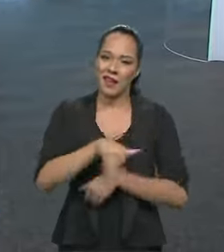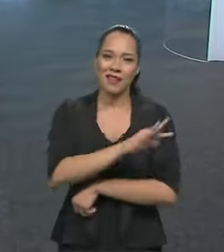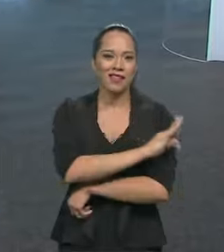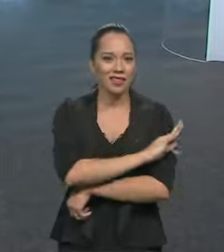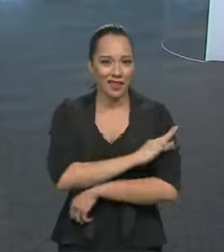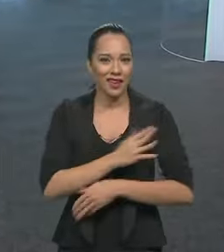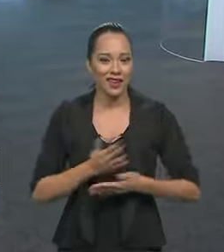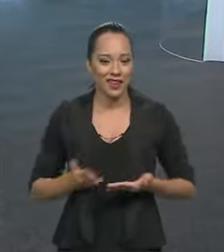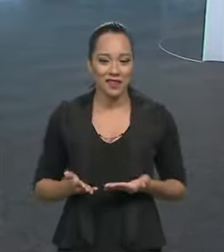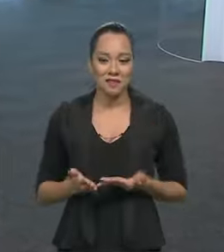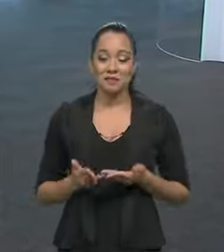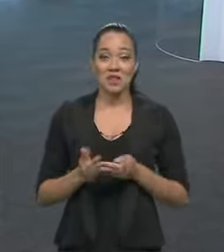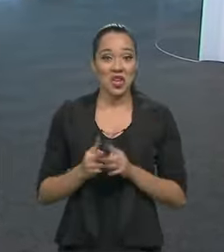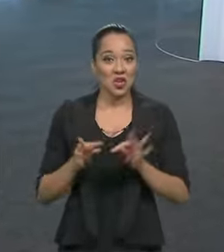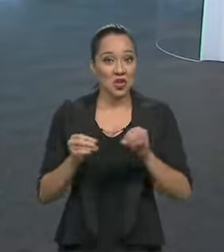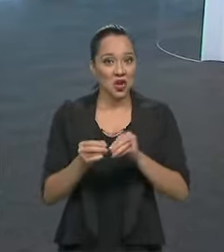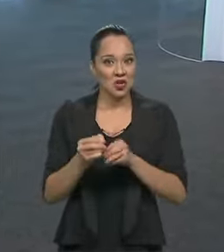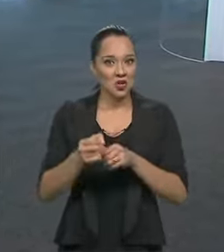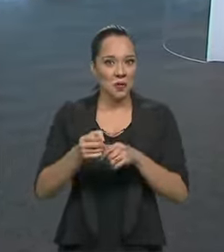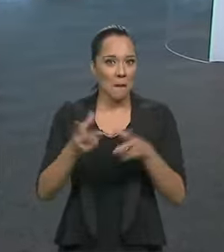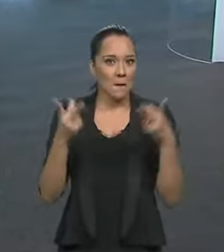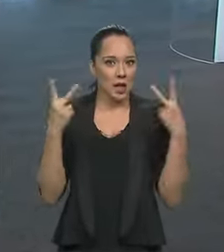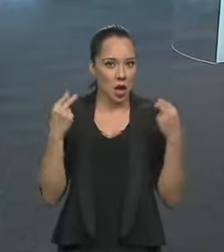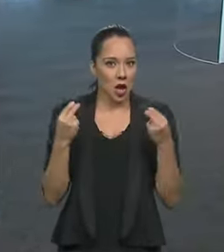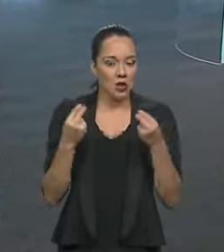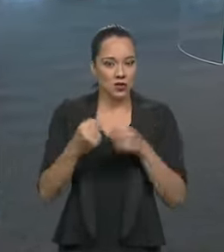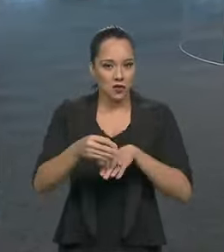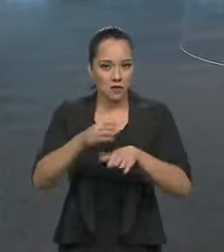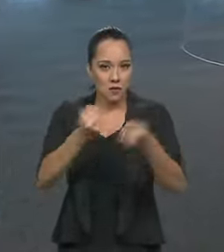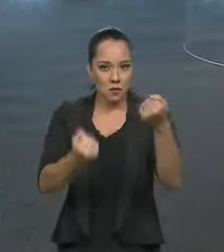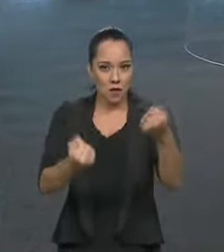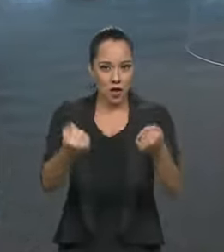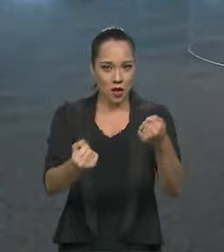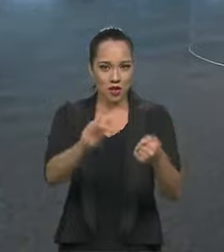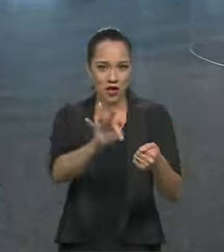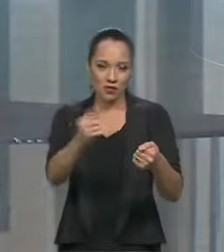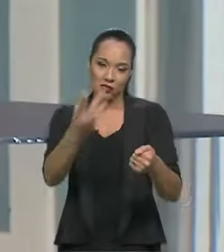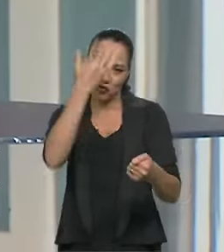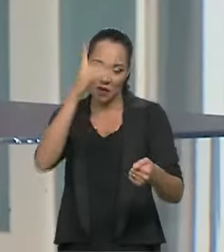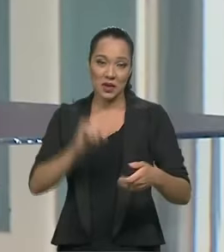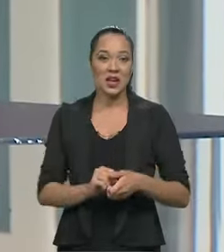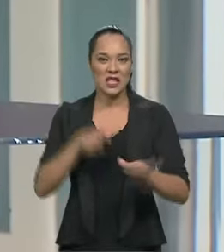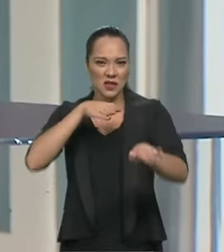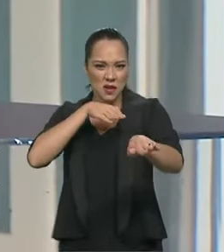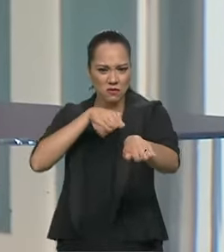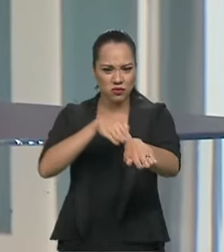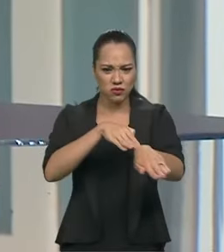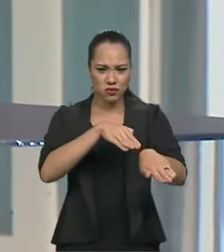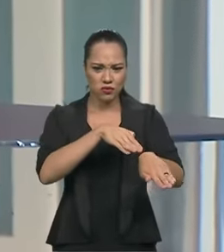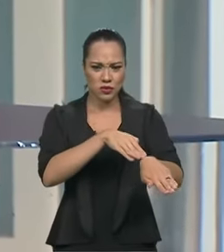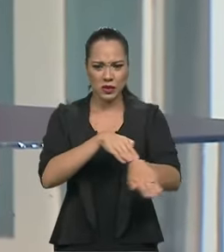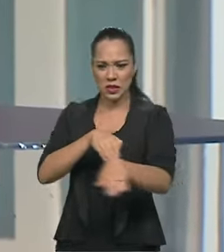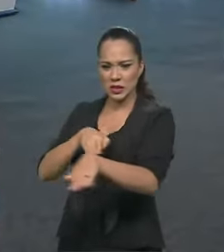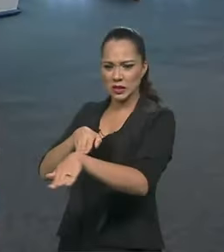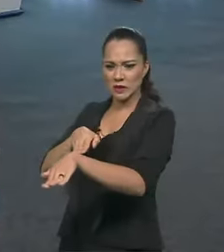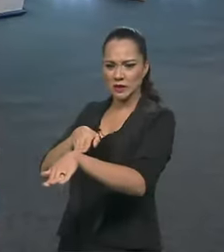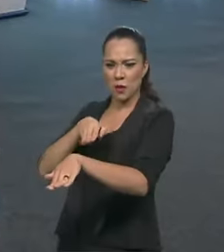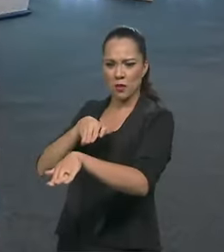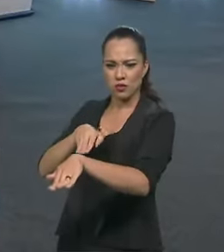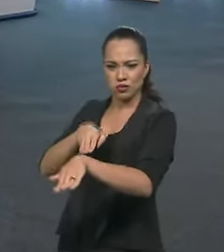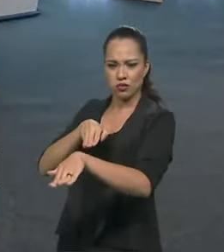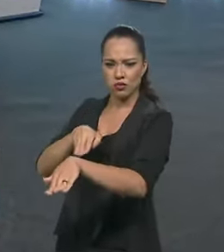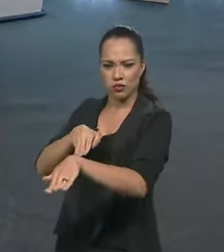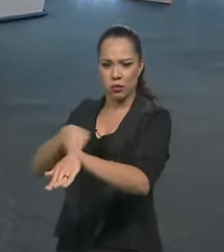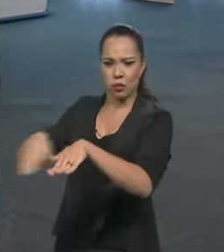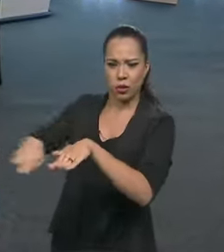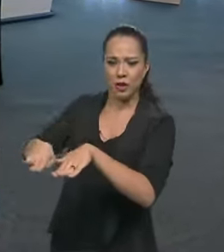nem todos os pilotos de Fórmula não sabiam disso. Entende, pessoal? Que se você sai colado na curva no carro da frente e